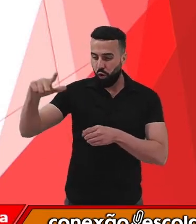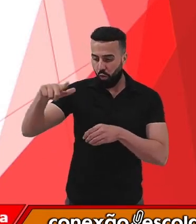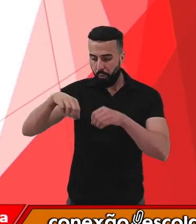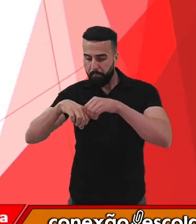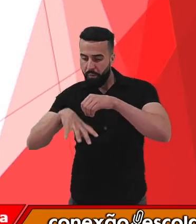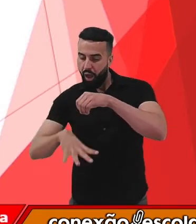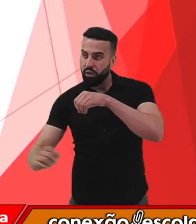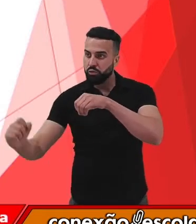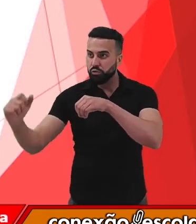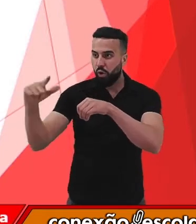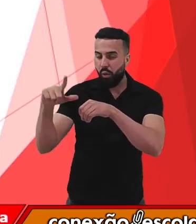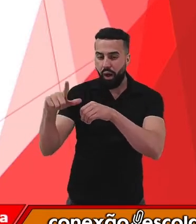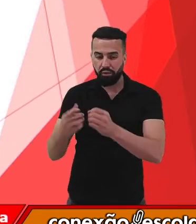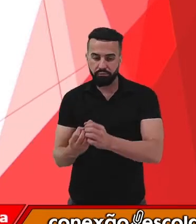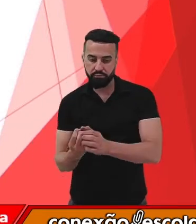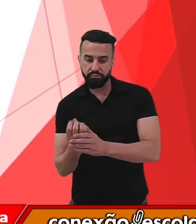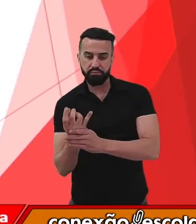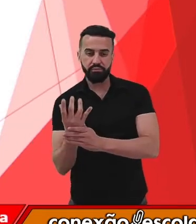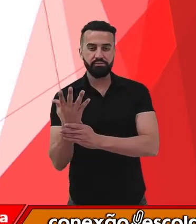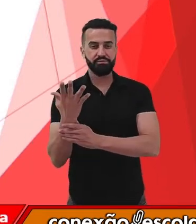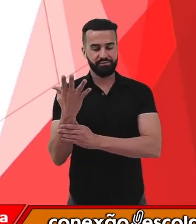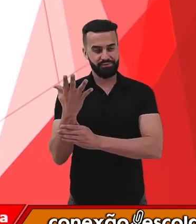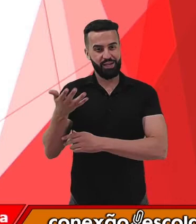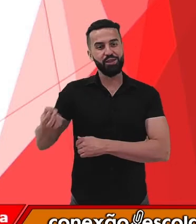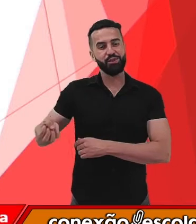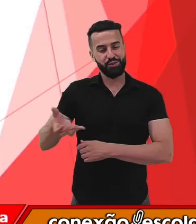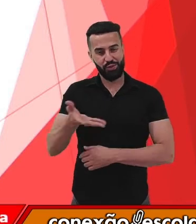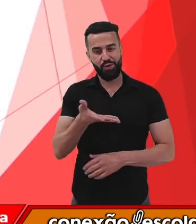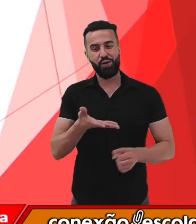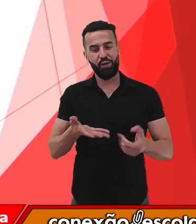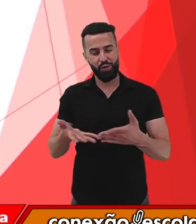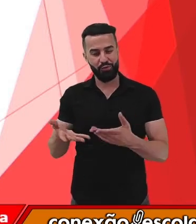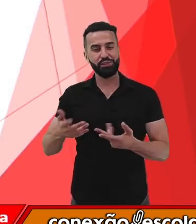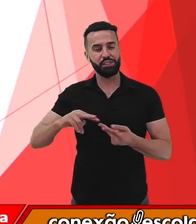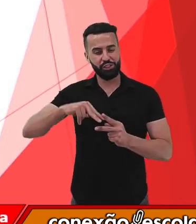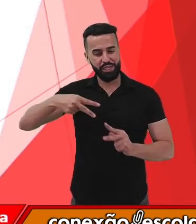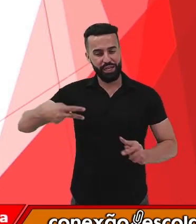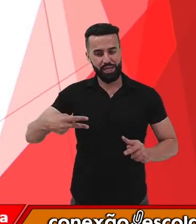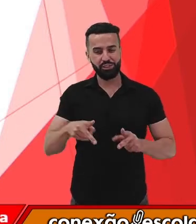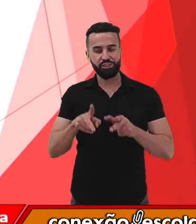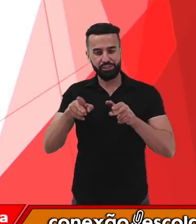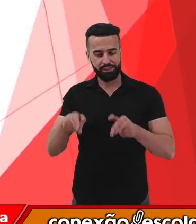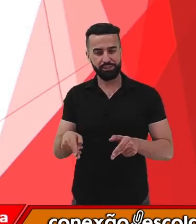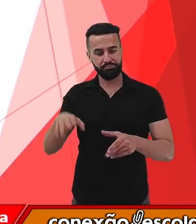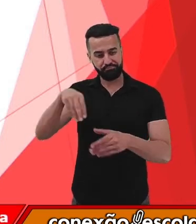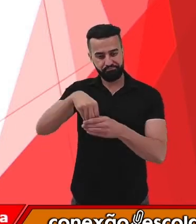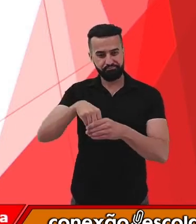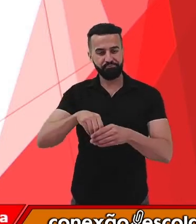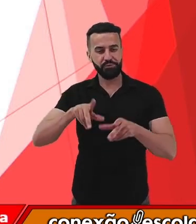origem a novas plantas. Essas plantas geneticamente idênticas à planta originária.